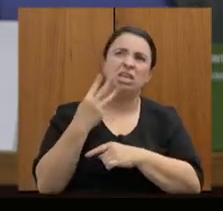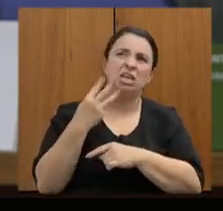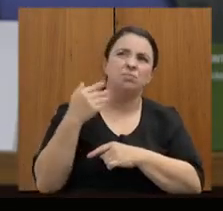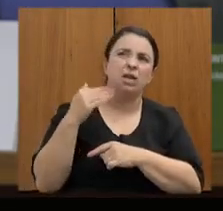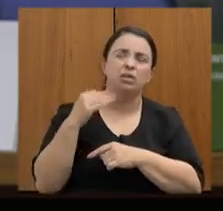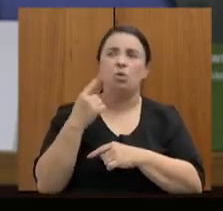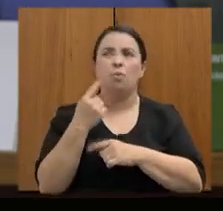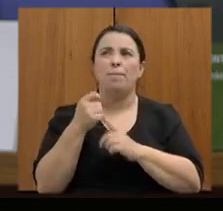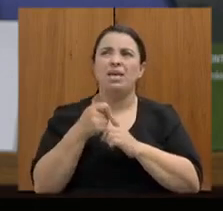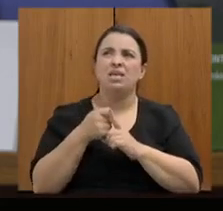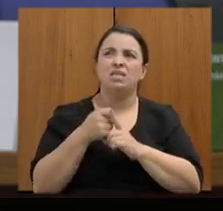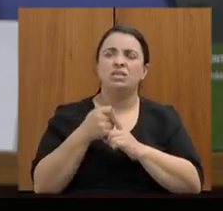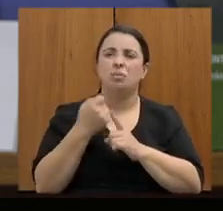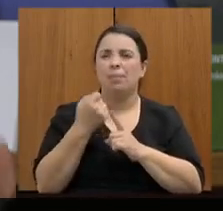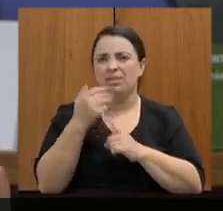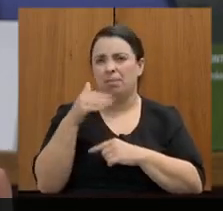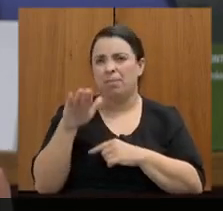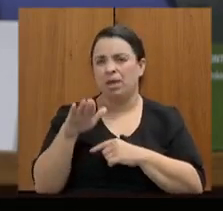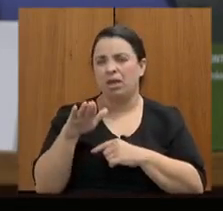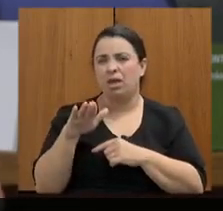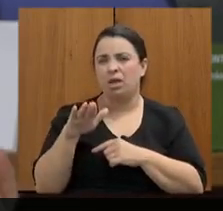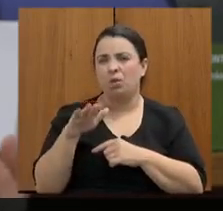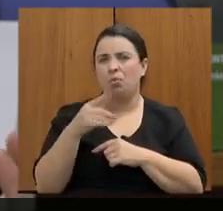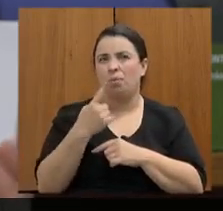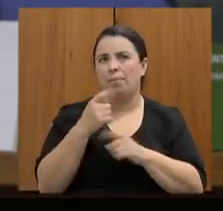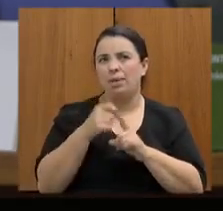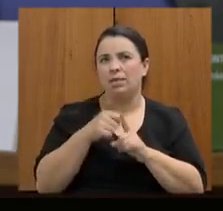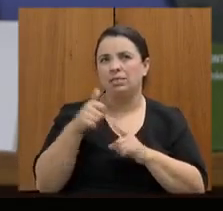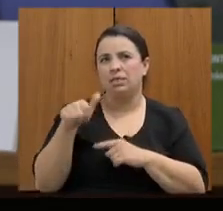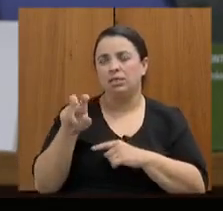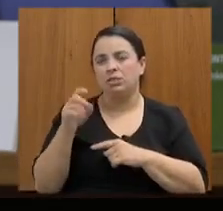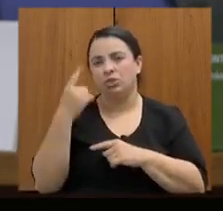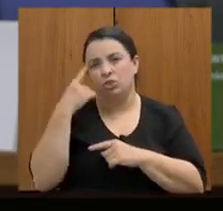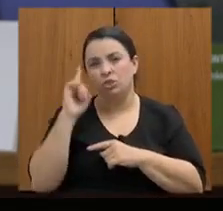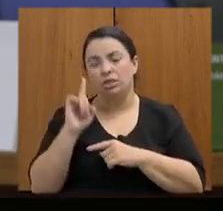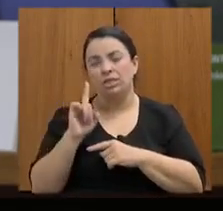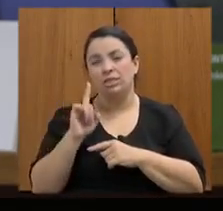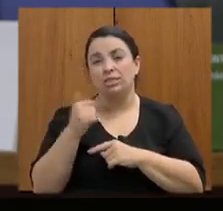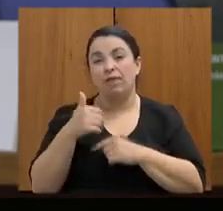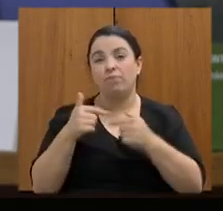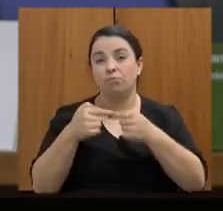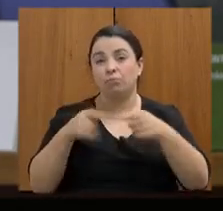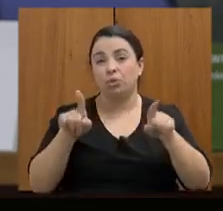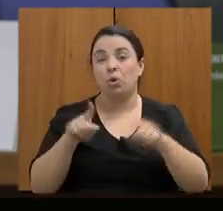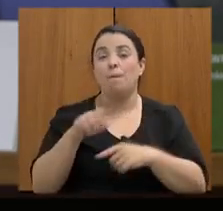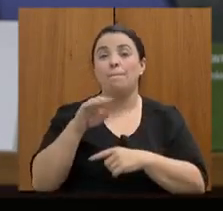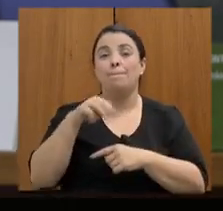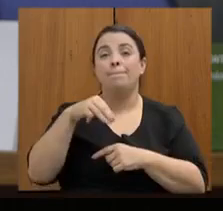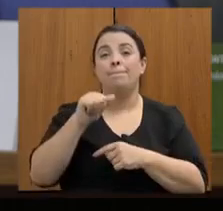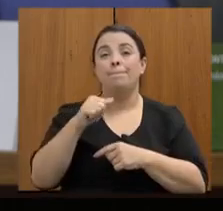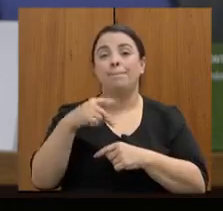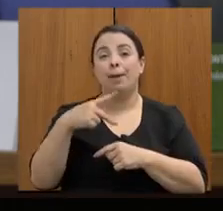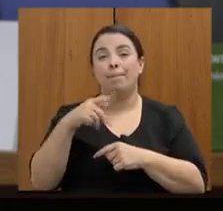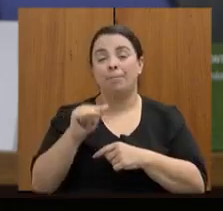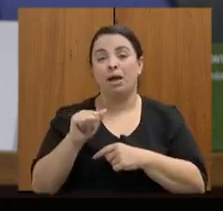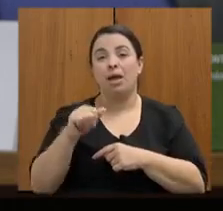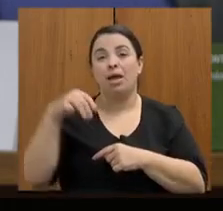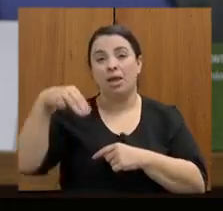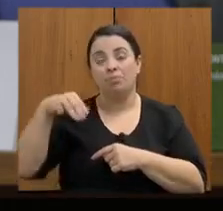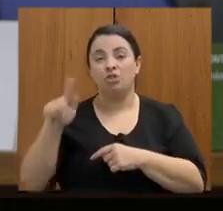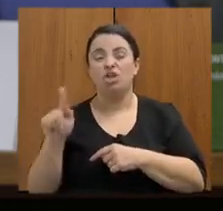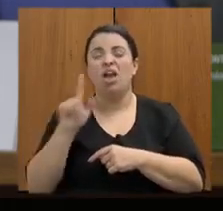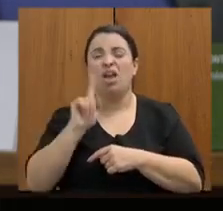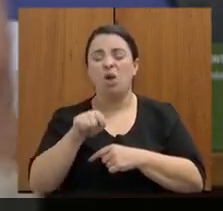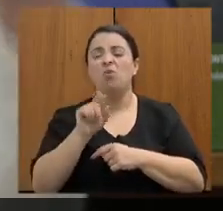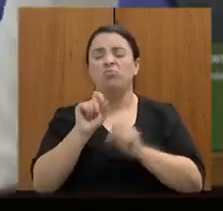mês um mês e meio o lançamento do que a gente chamou de mapa MG é um é um um conjunto de materiais